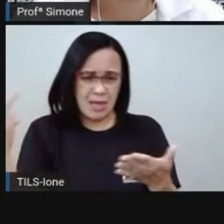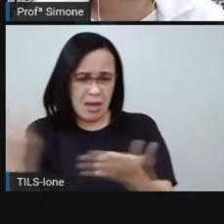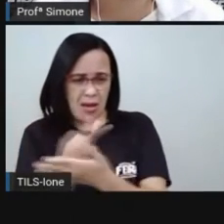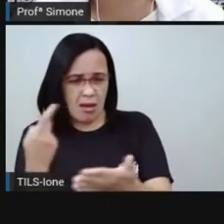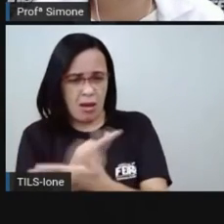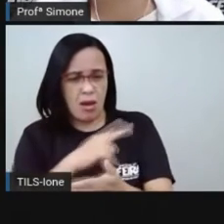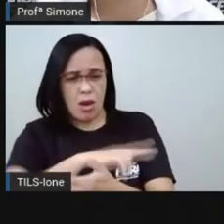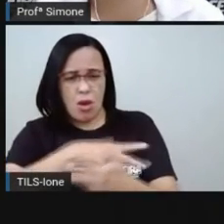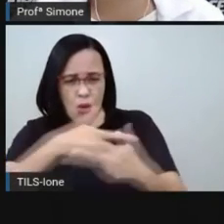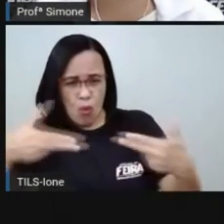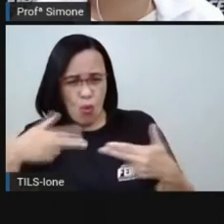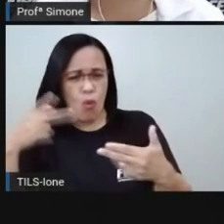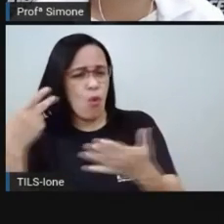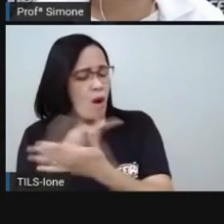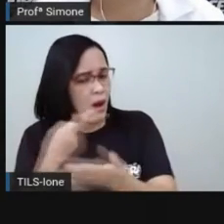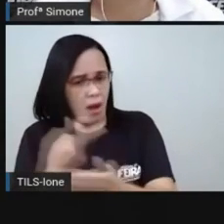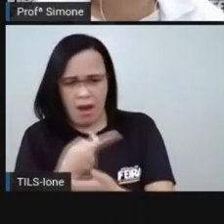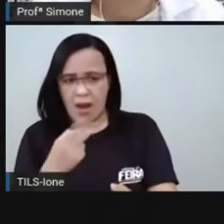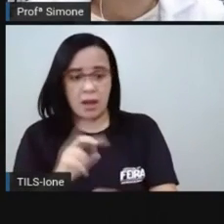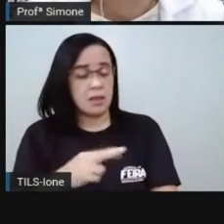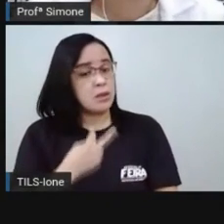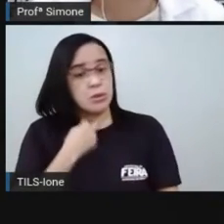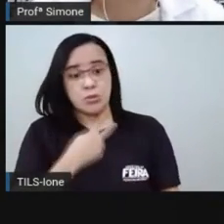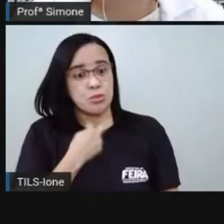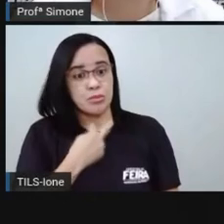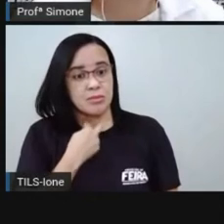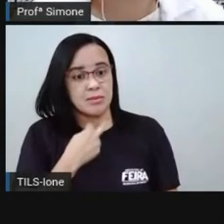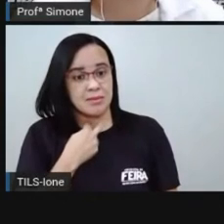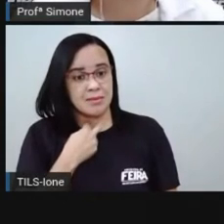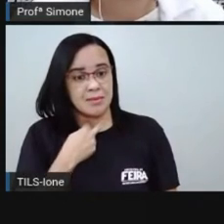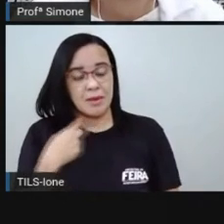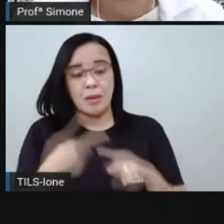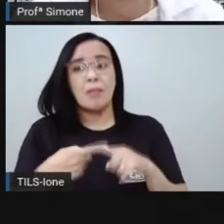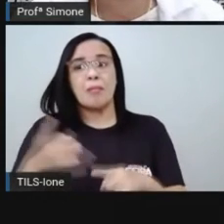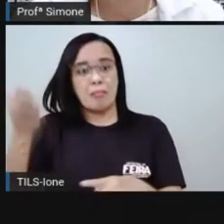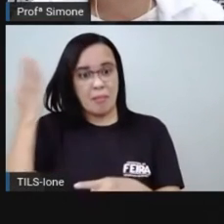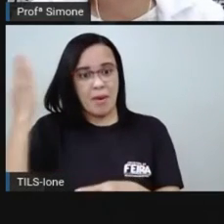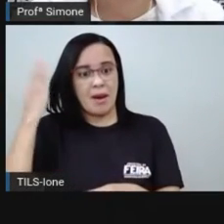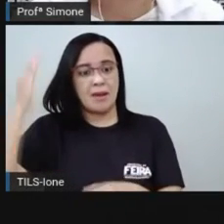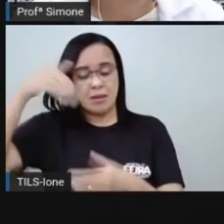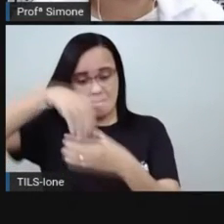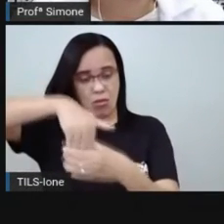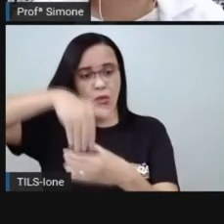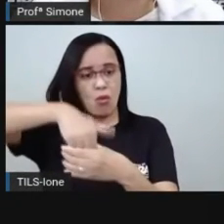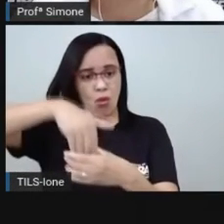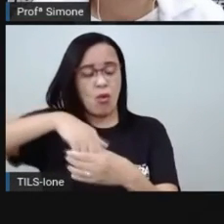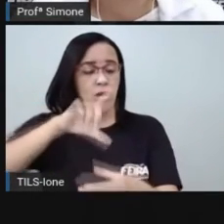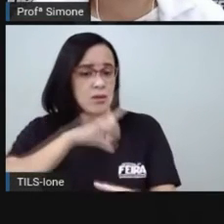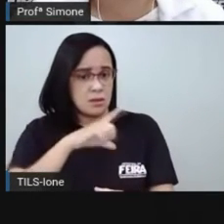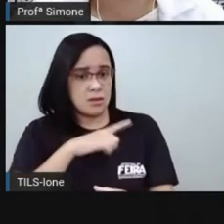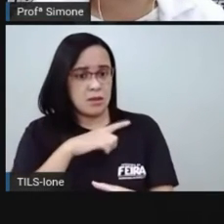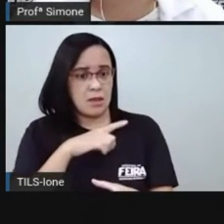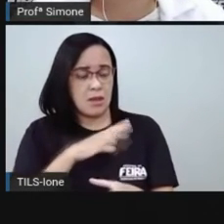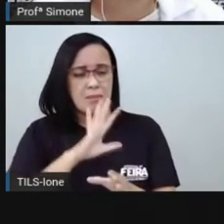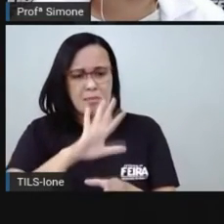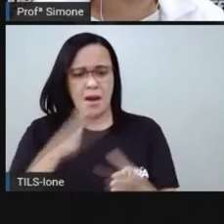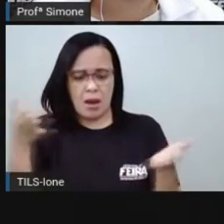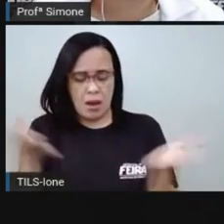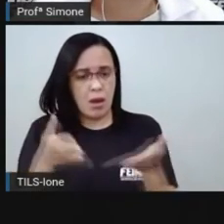apesar de ter sido um governo ditatorial, tivemos também esses processos que